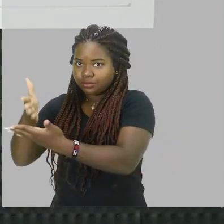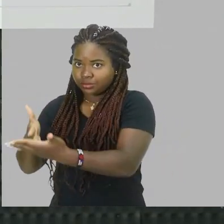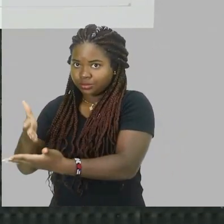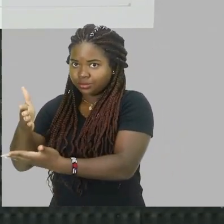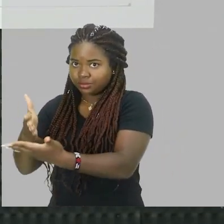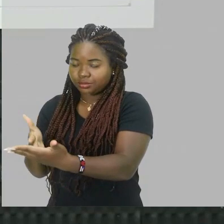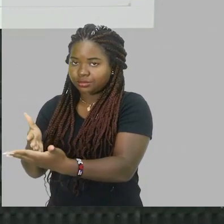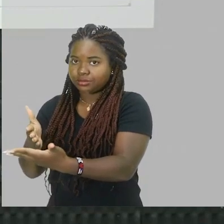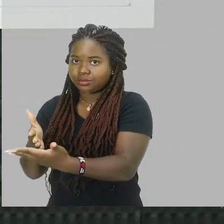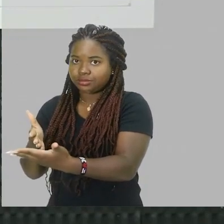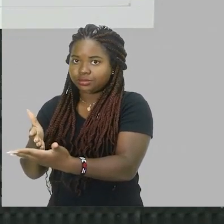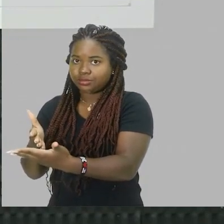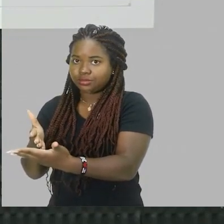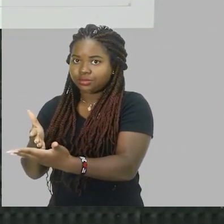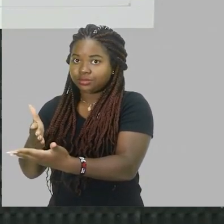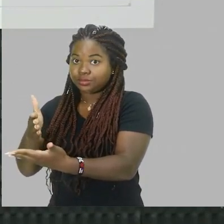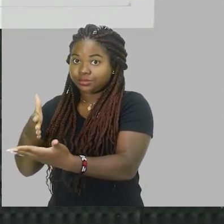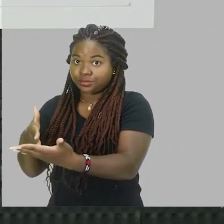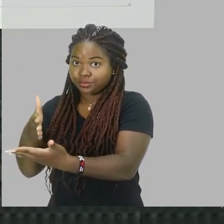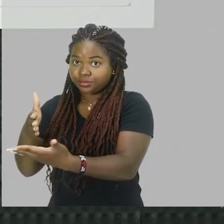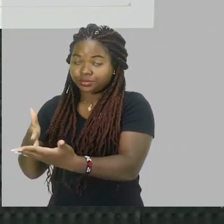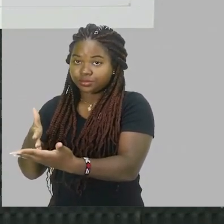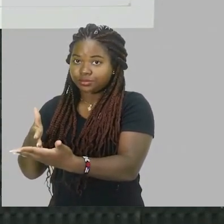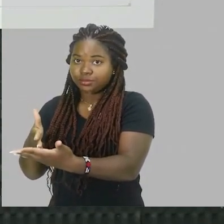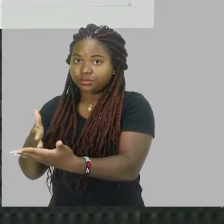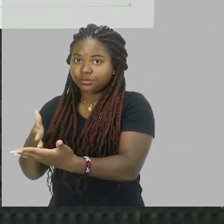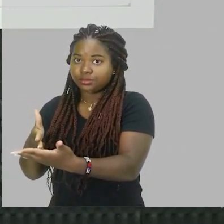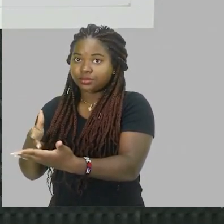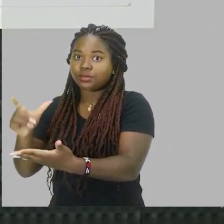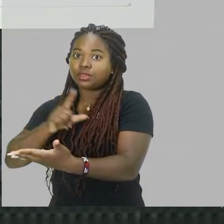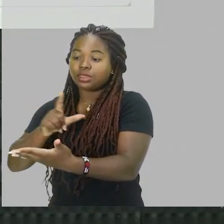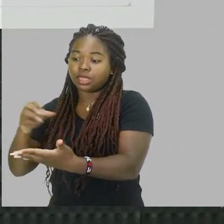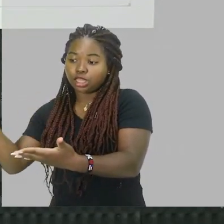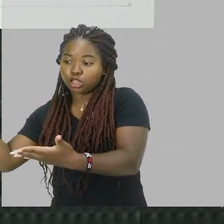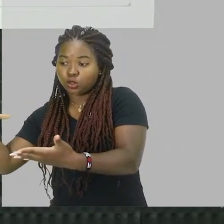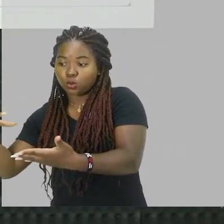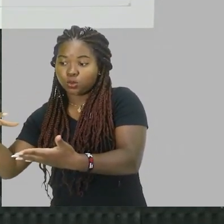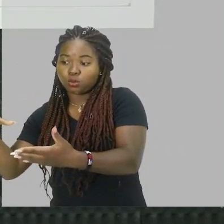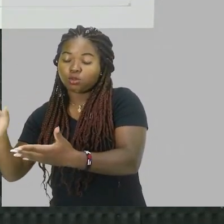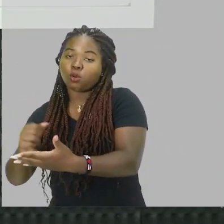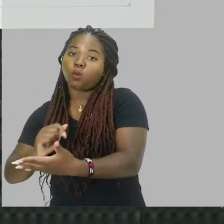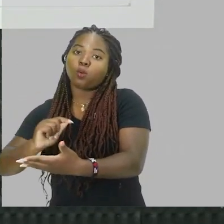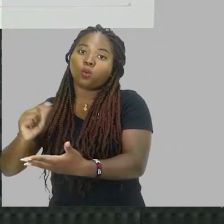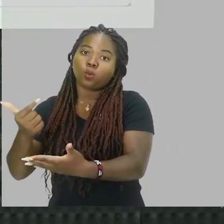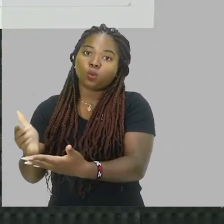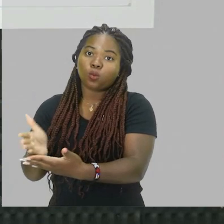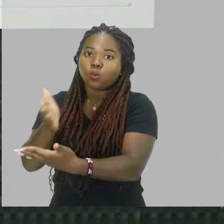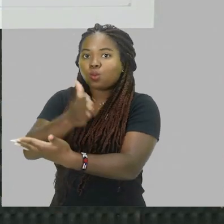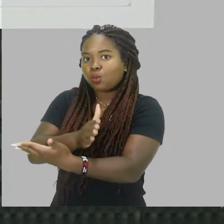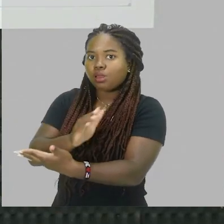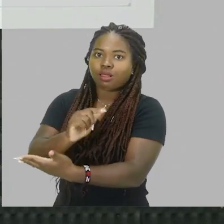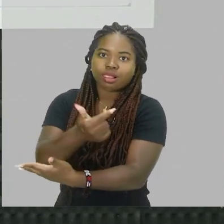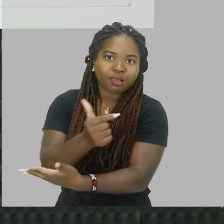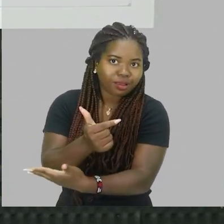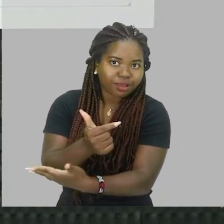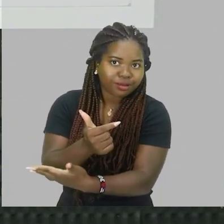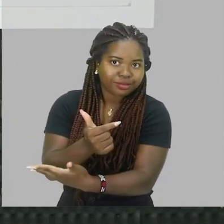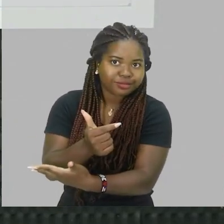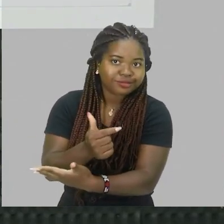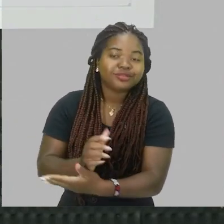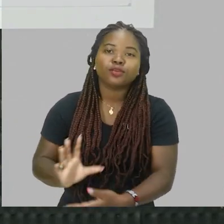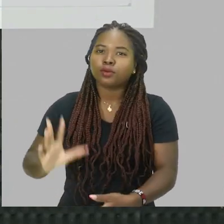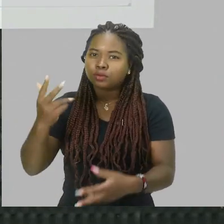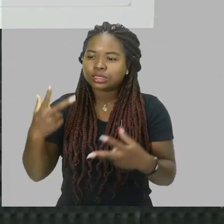movimento, a Lua, ela também tem um movimento em torno da Terra, tá ok? Então a Lua, ó,